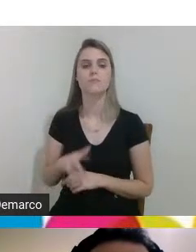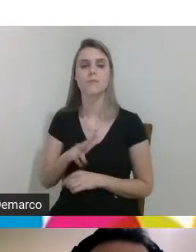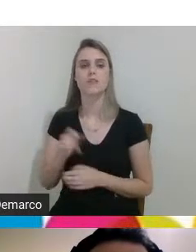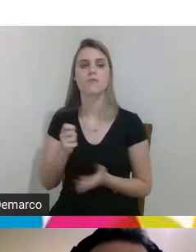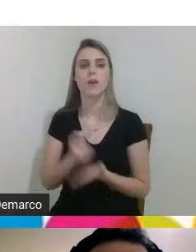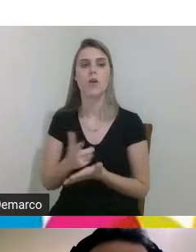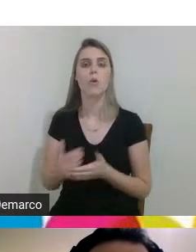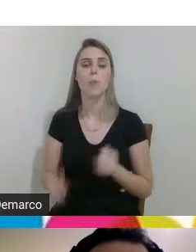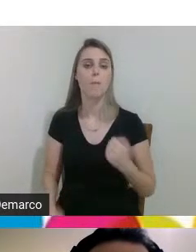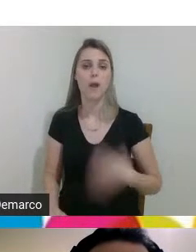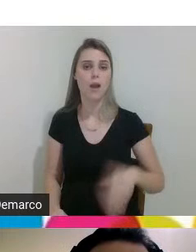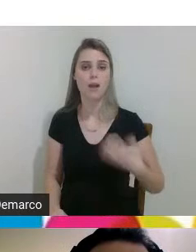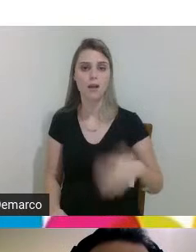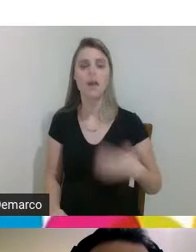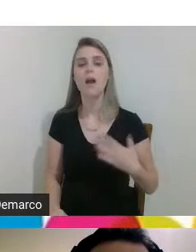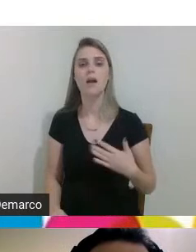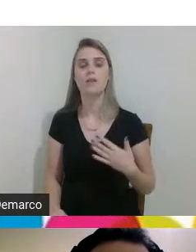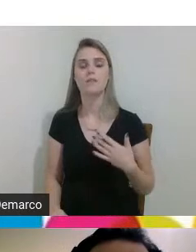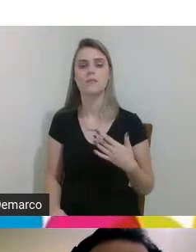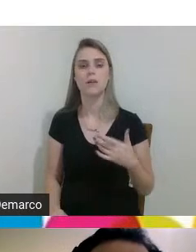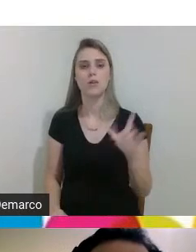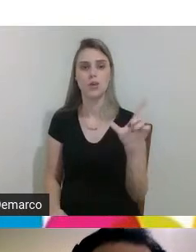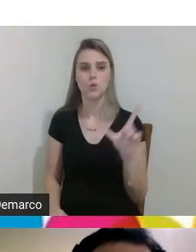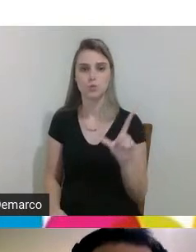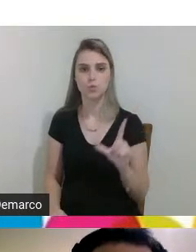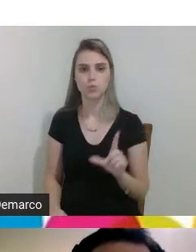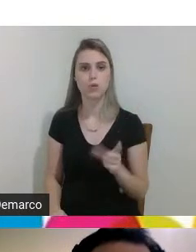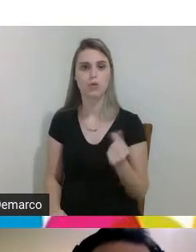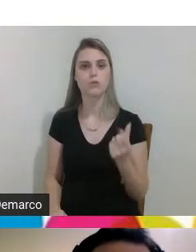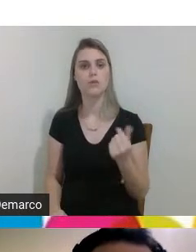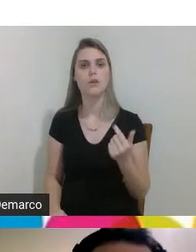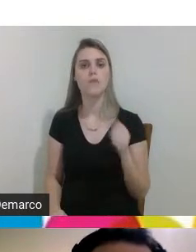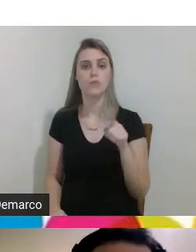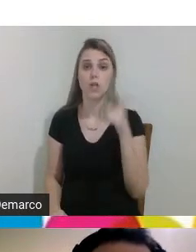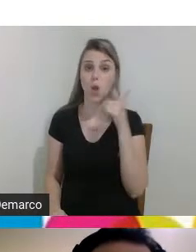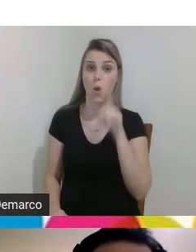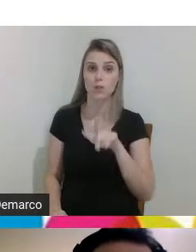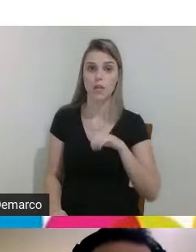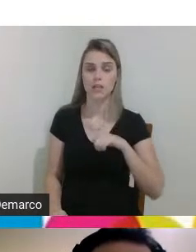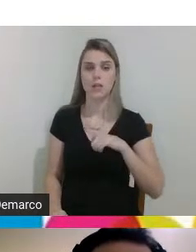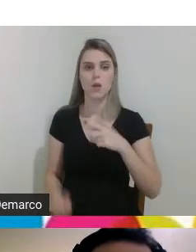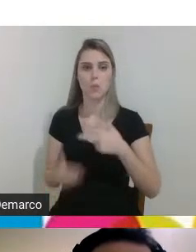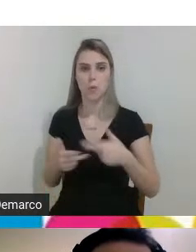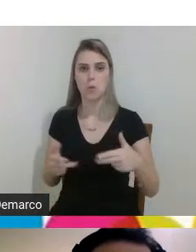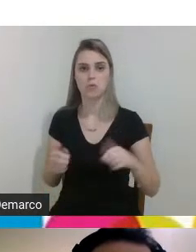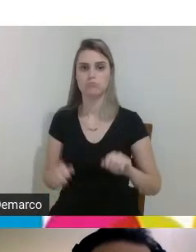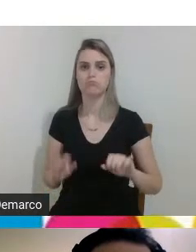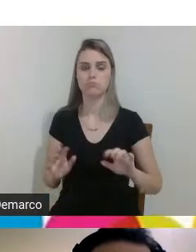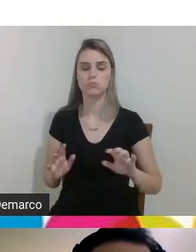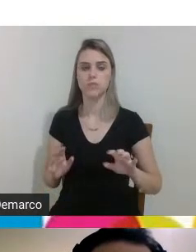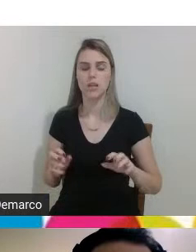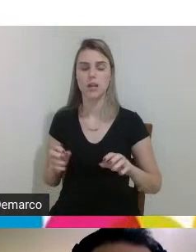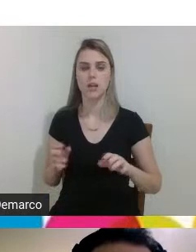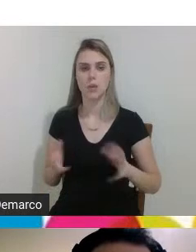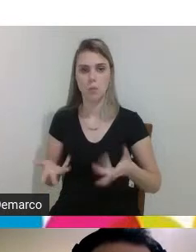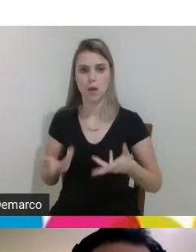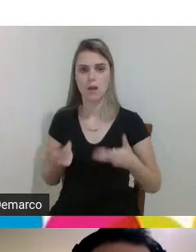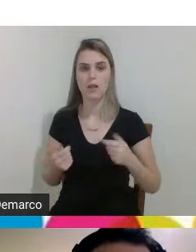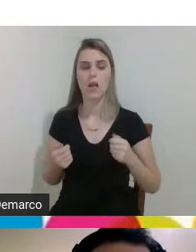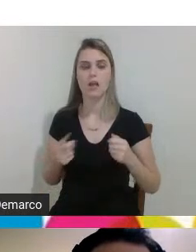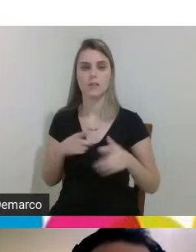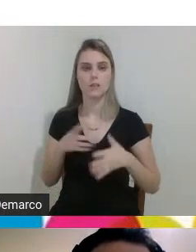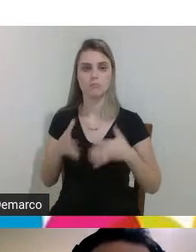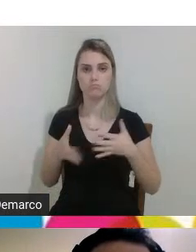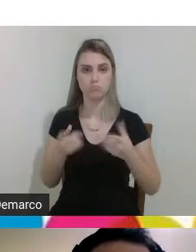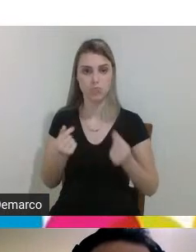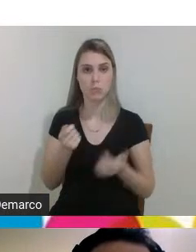muito cara a partir do momento em que tu reduz os custos e você consegue ter um produto de qualidade um produto acessível né o